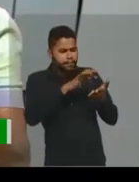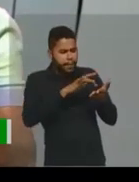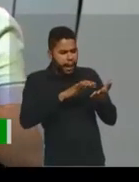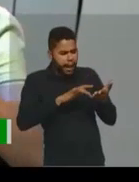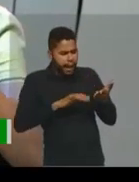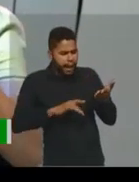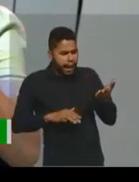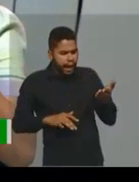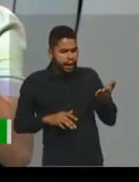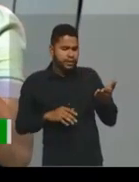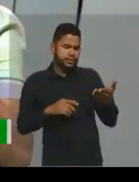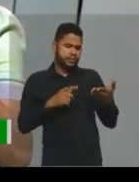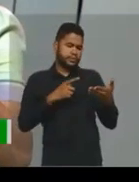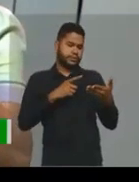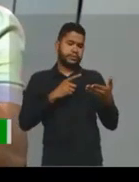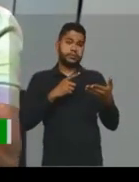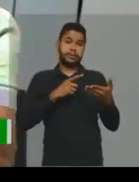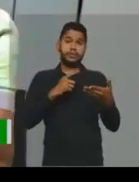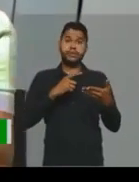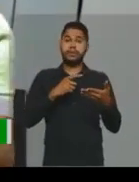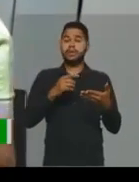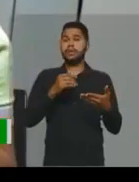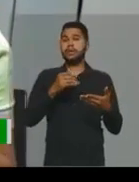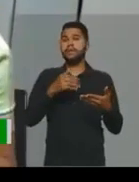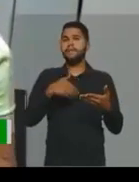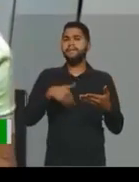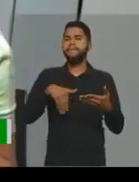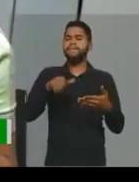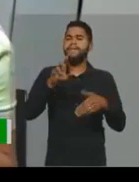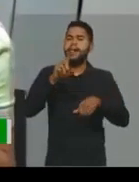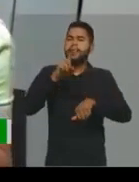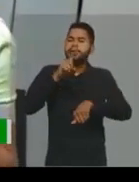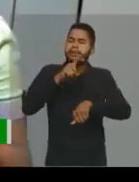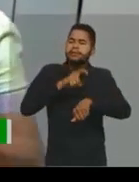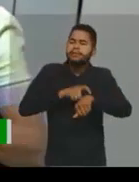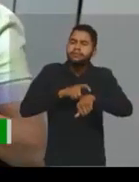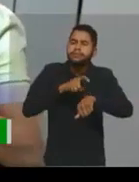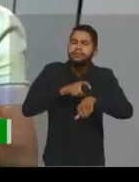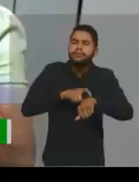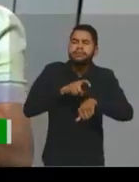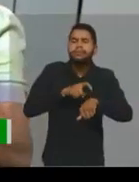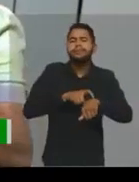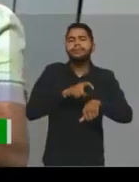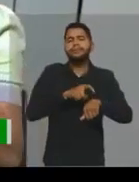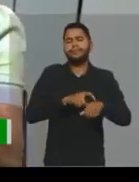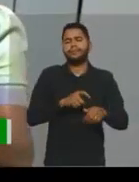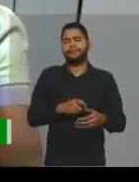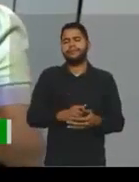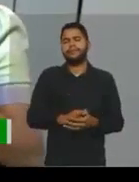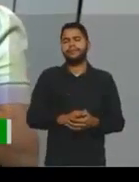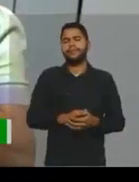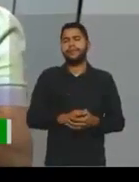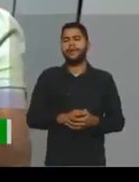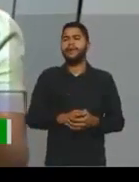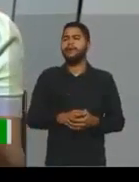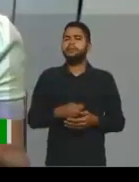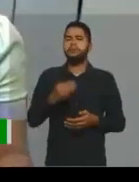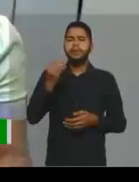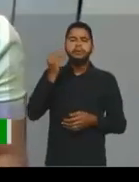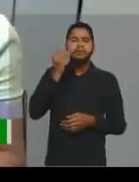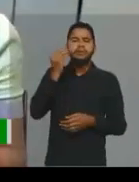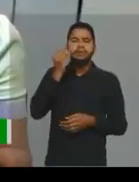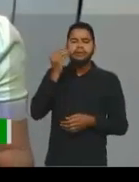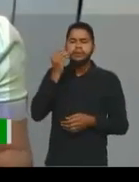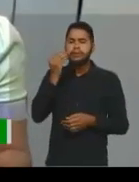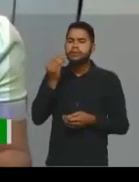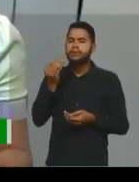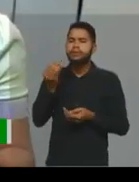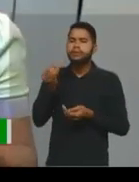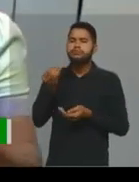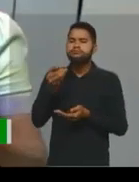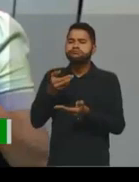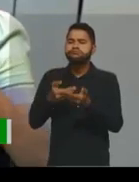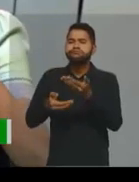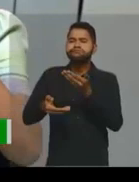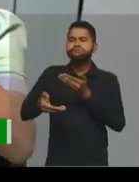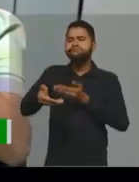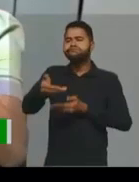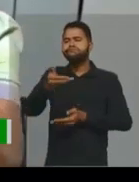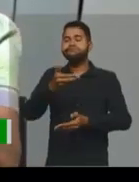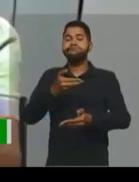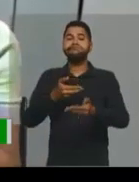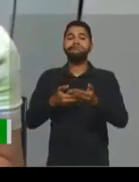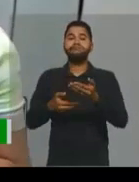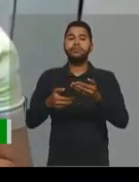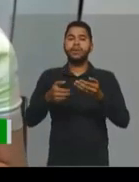o repórter, tem mais tempo, né, mais tempo, tempo pra procurar os envolvidos, né,